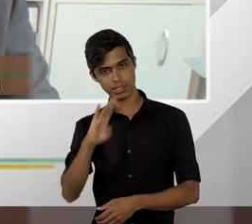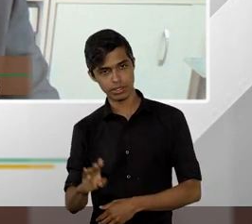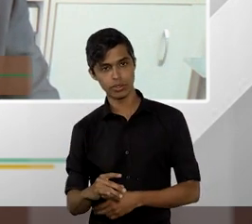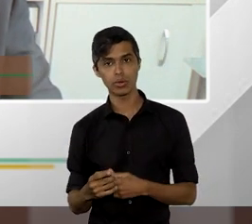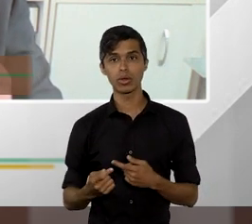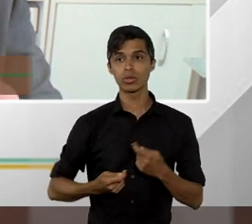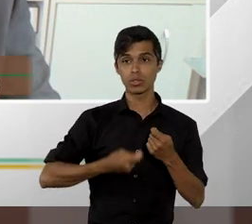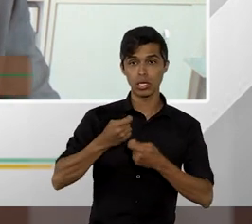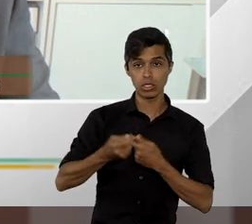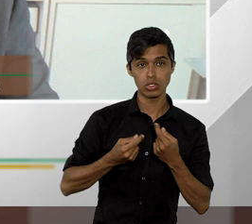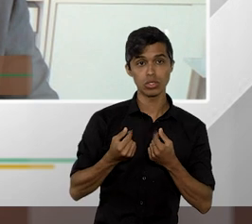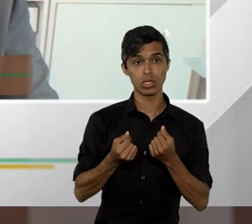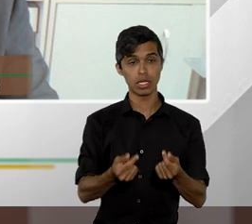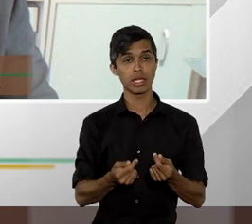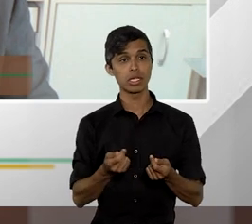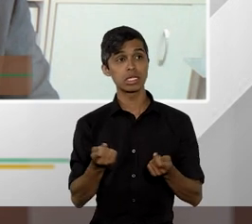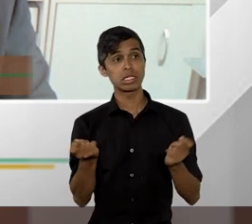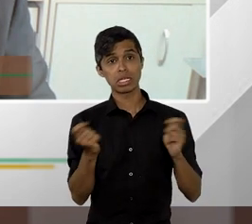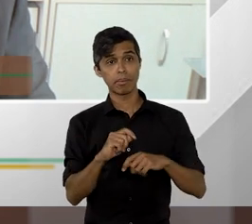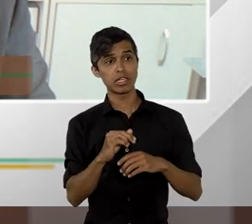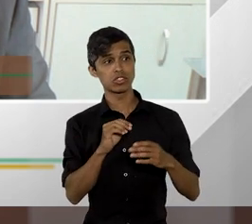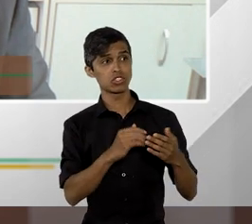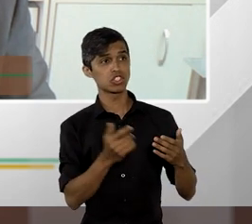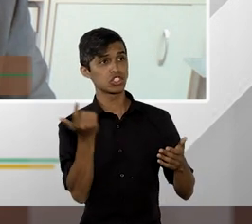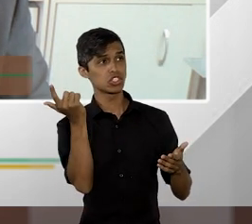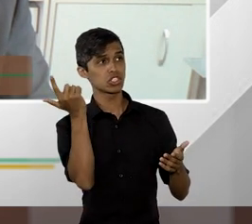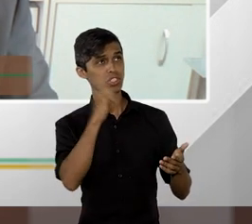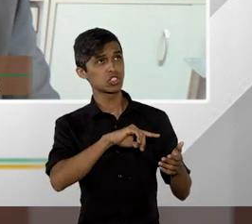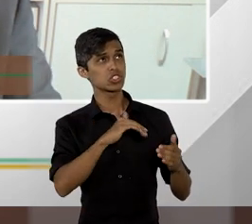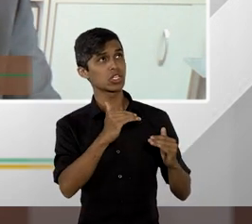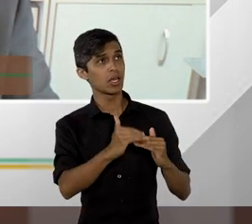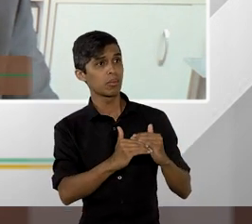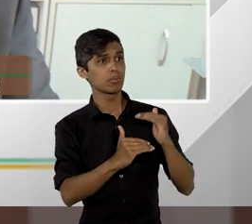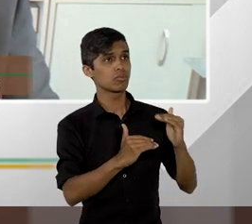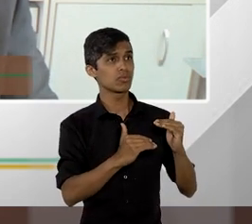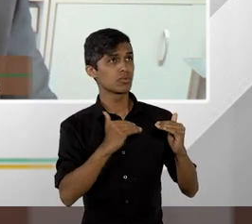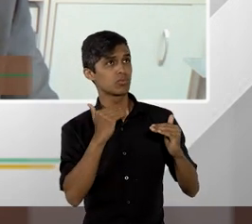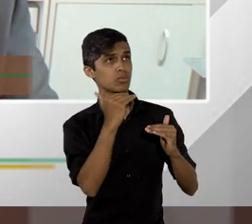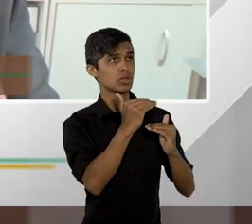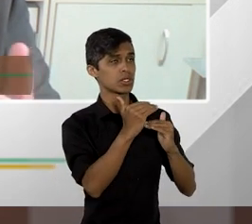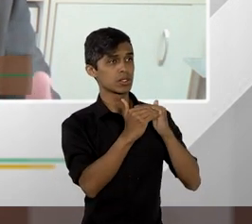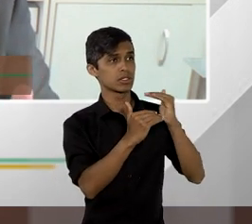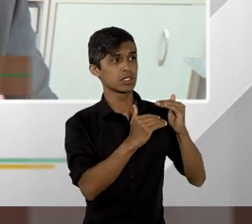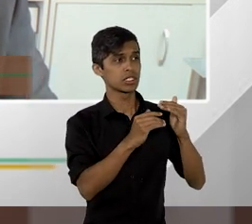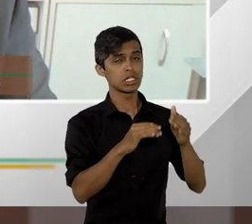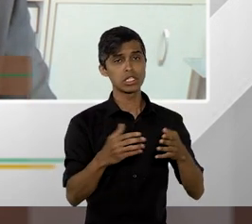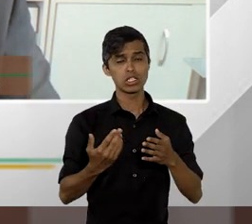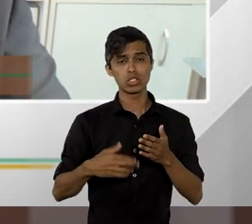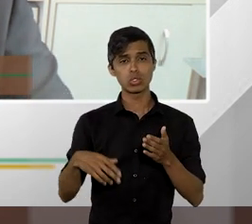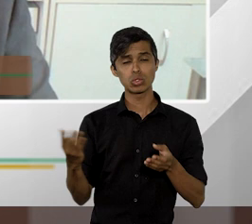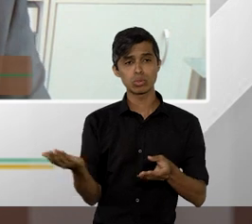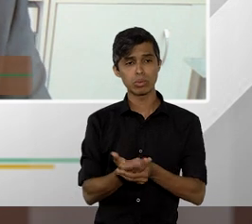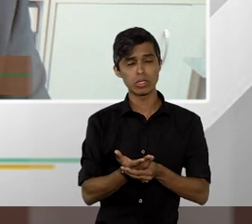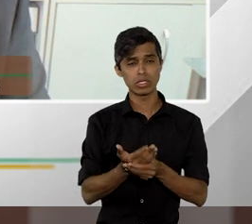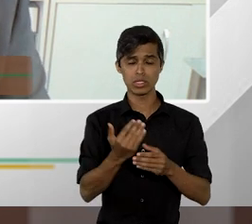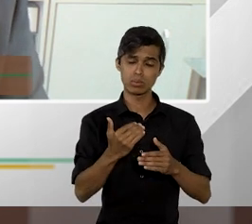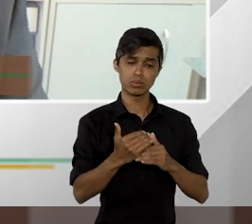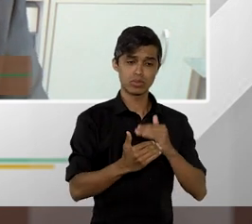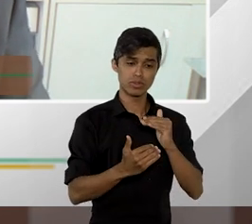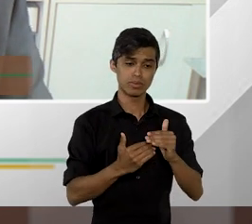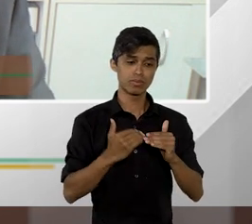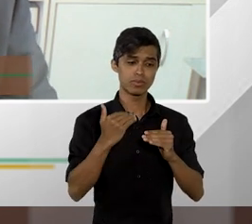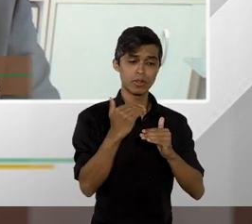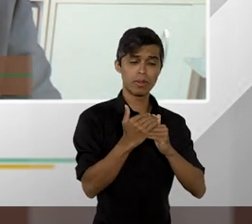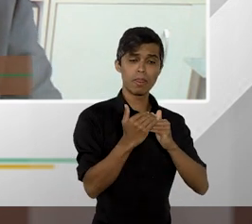viável você chegar aos tribunais superiores e os meios processuais também são bastante acessíveis para você chegar aos tribunais